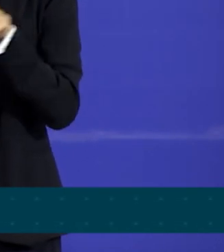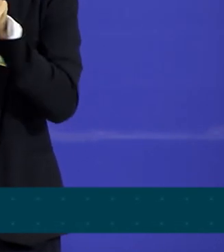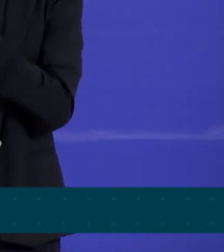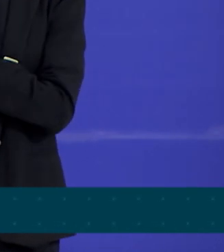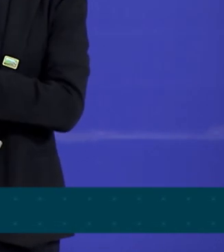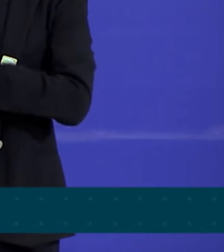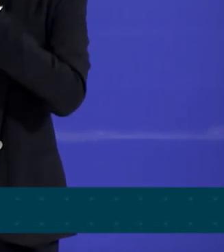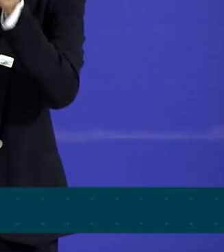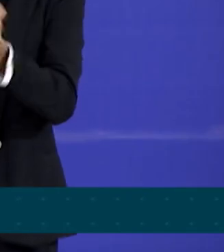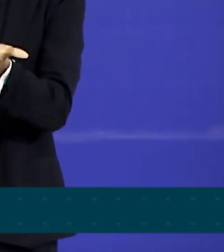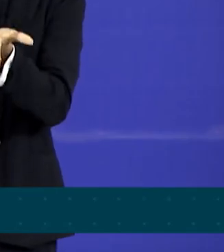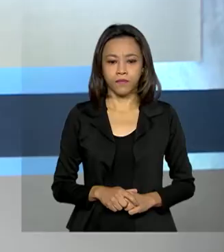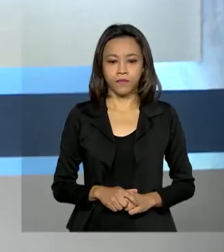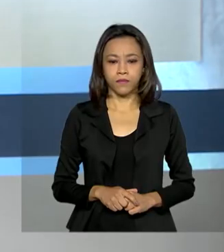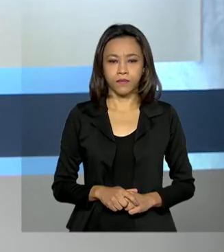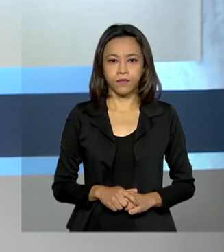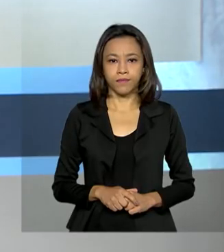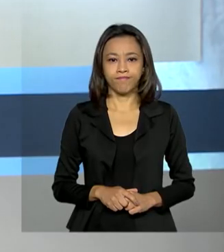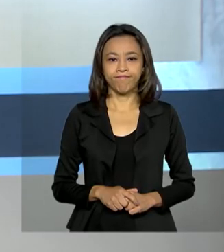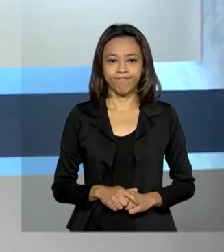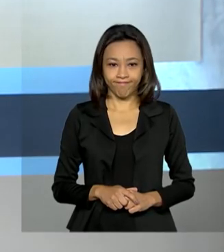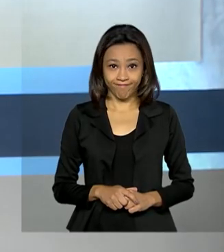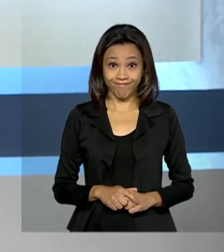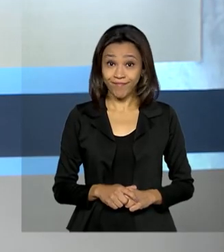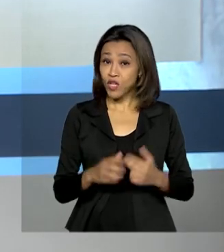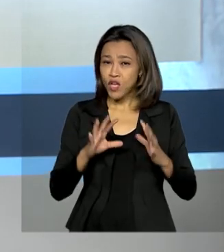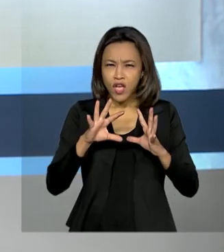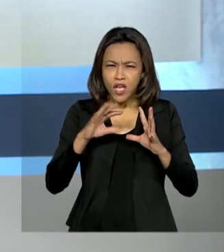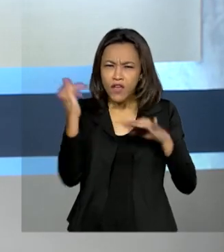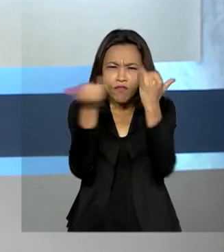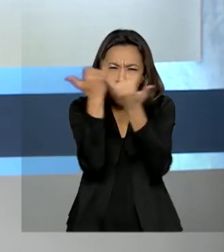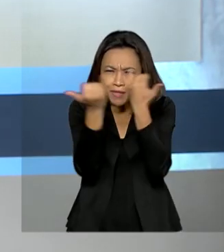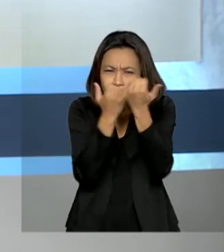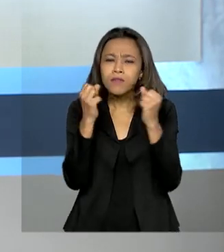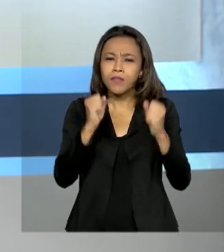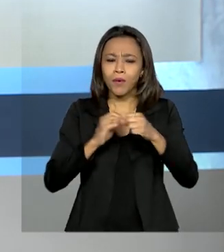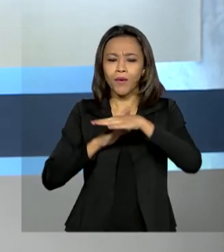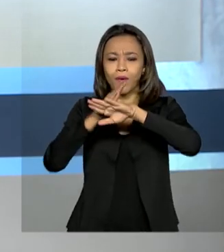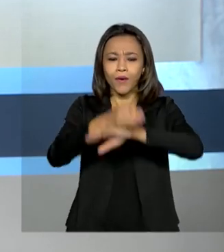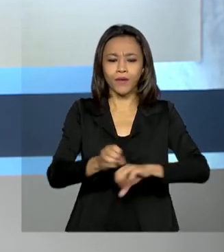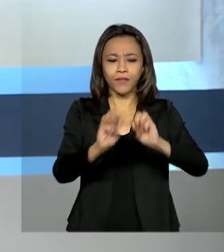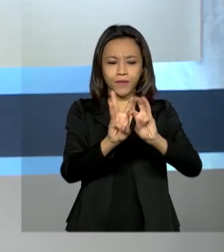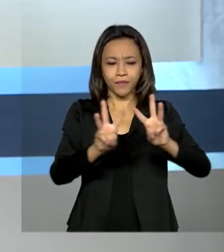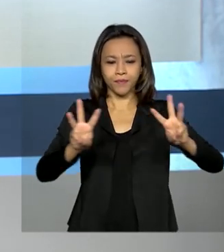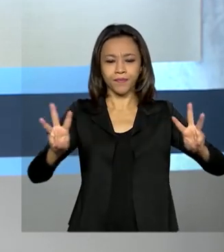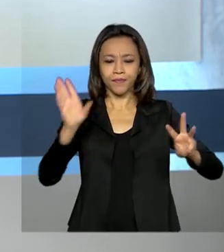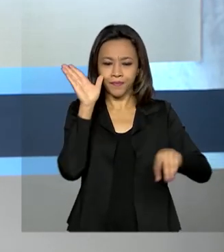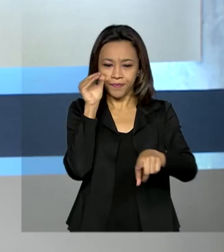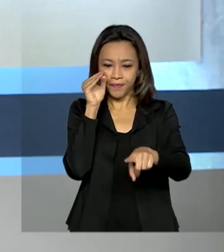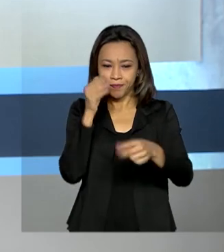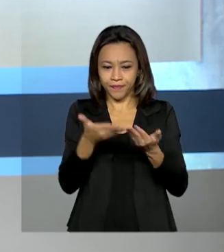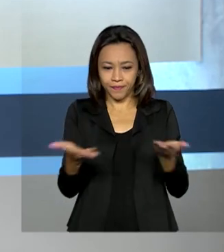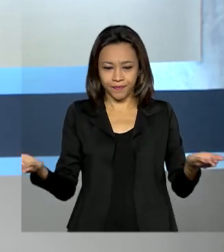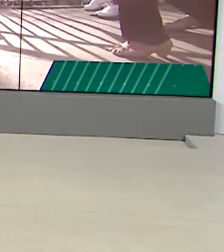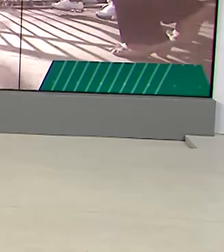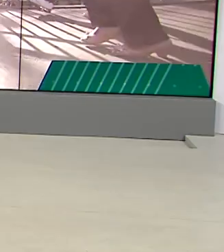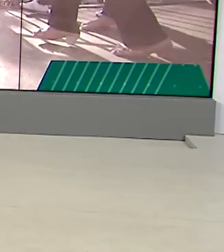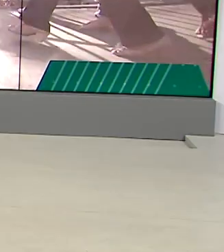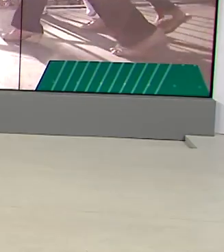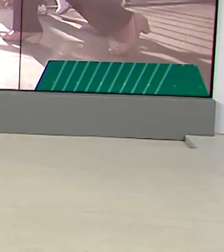sonhos sejam realizados. Todas as informações você encontra no portal patriavoluntaria.org